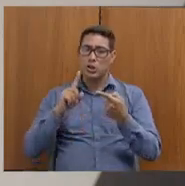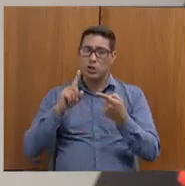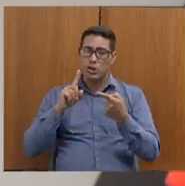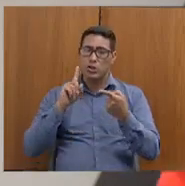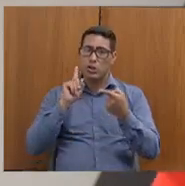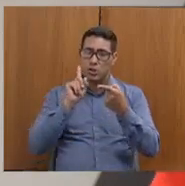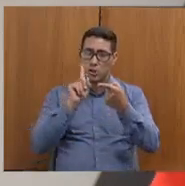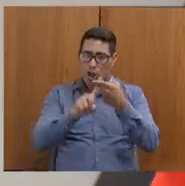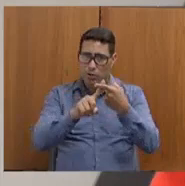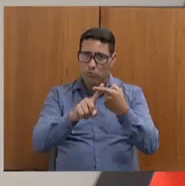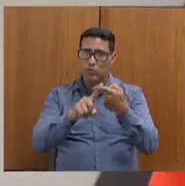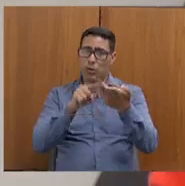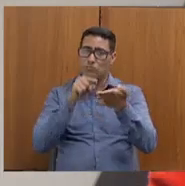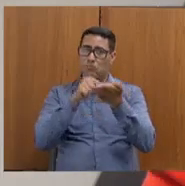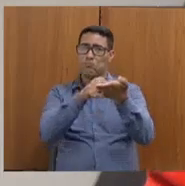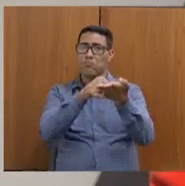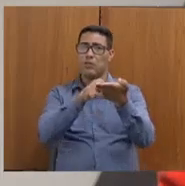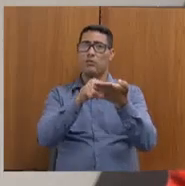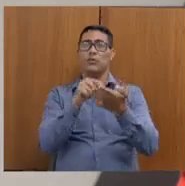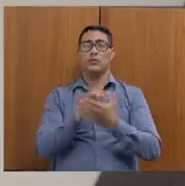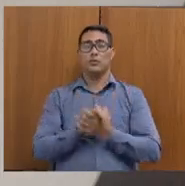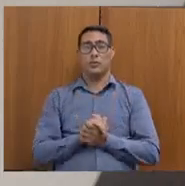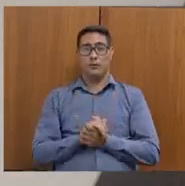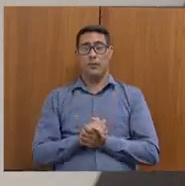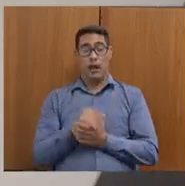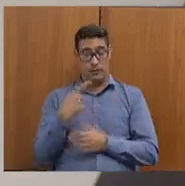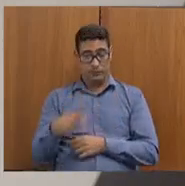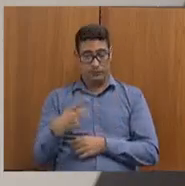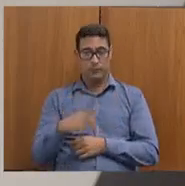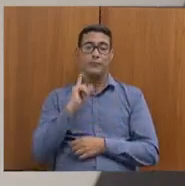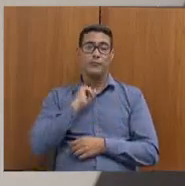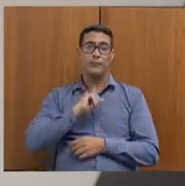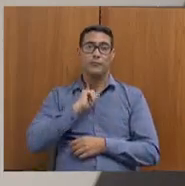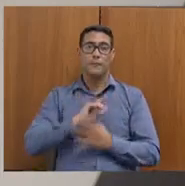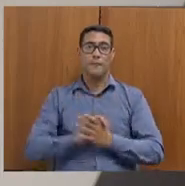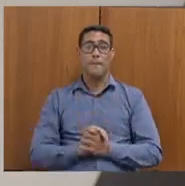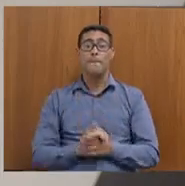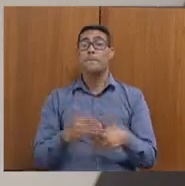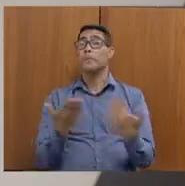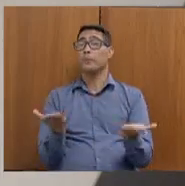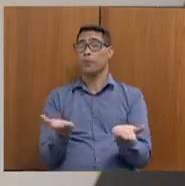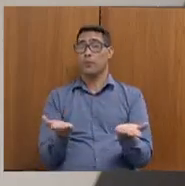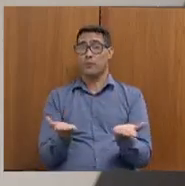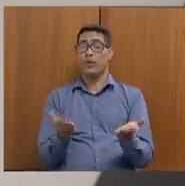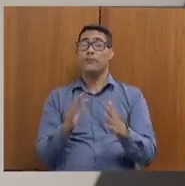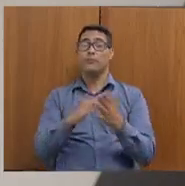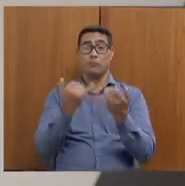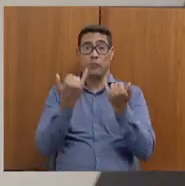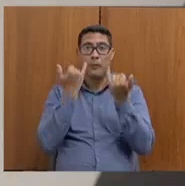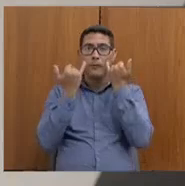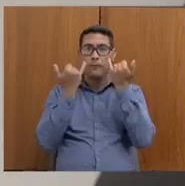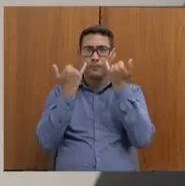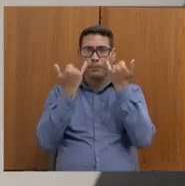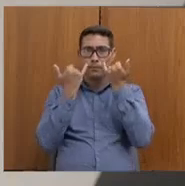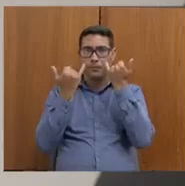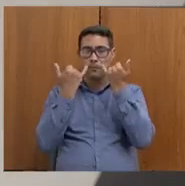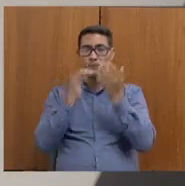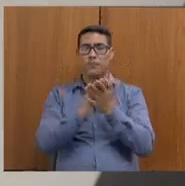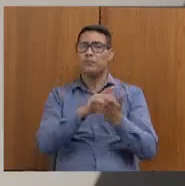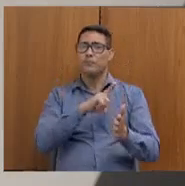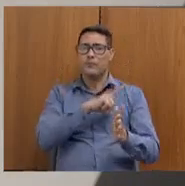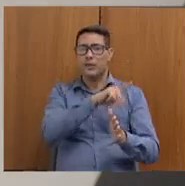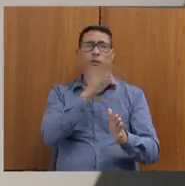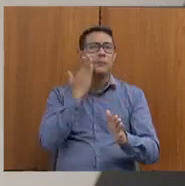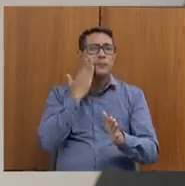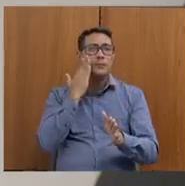da política de assistência no nosso Estado. Depois, agora passando um pouquinho mais para os dados, a gente sabe que todos